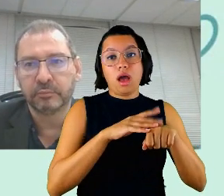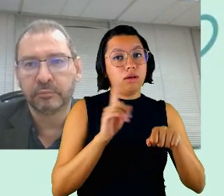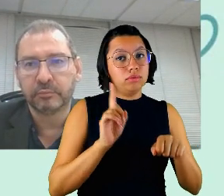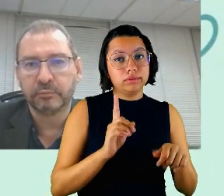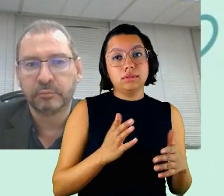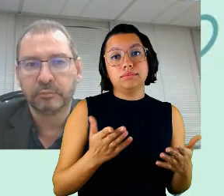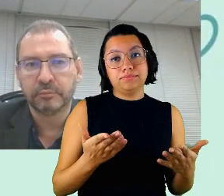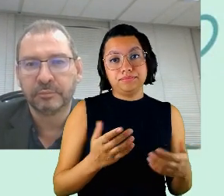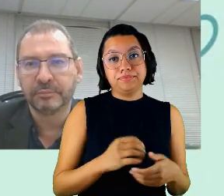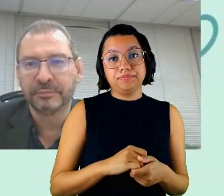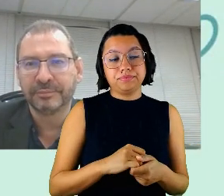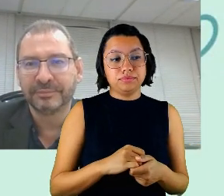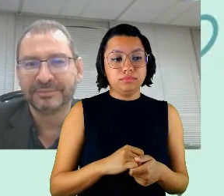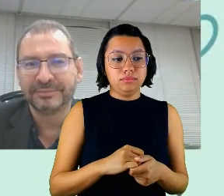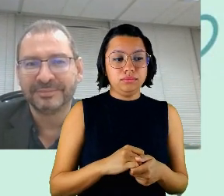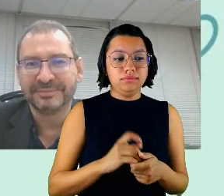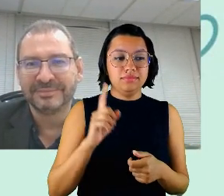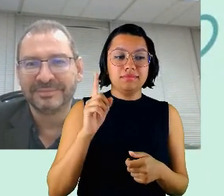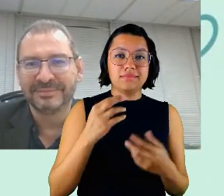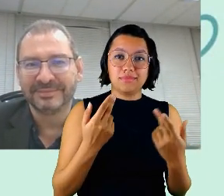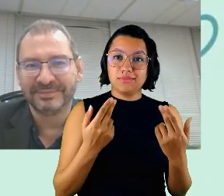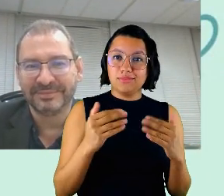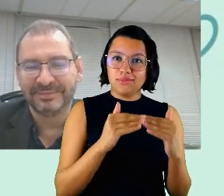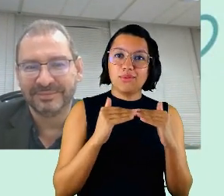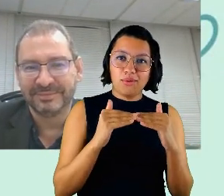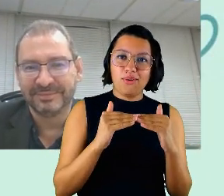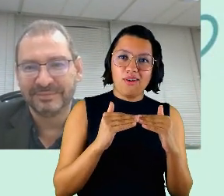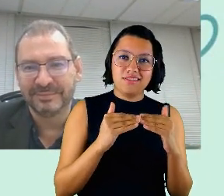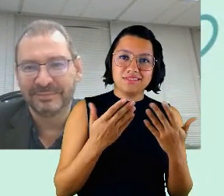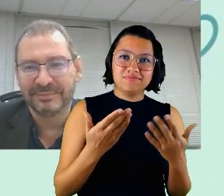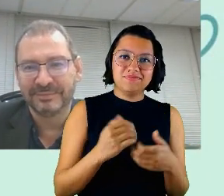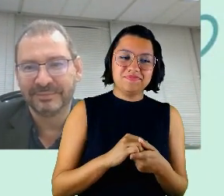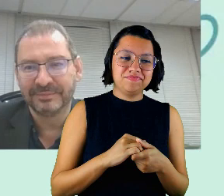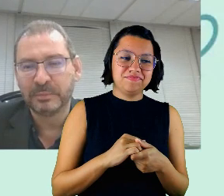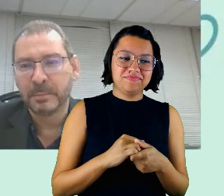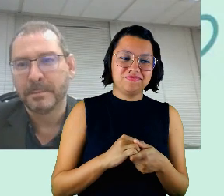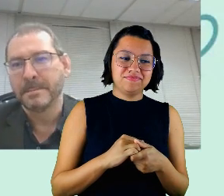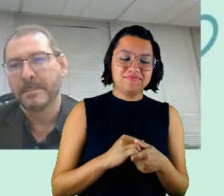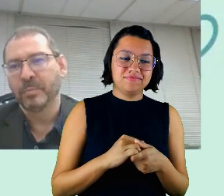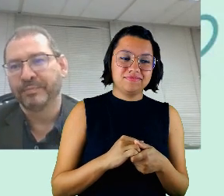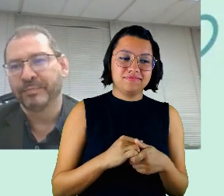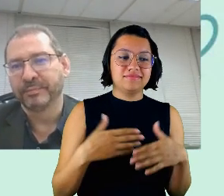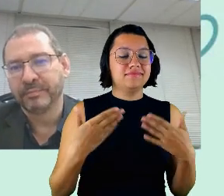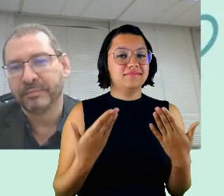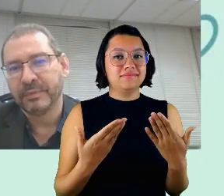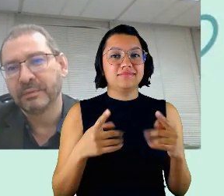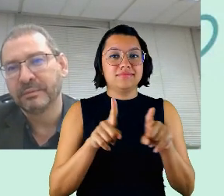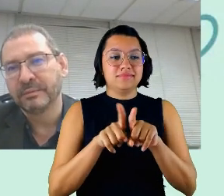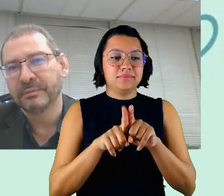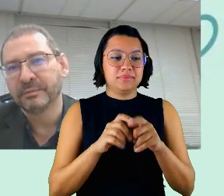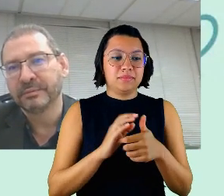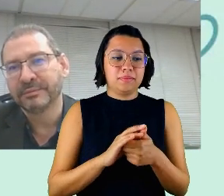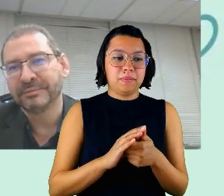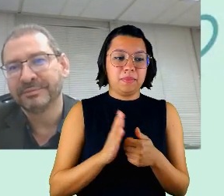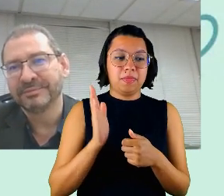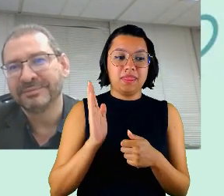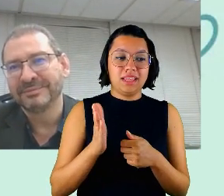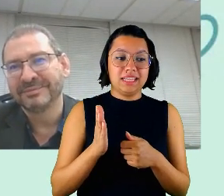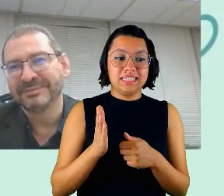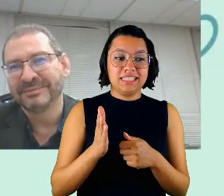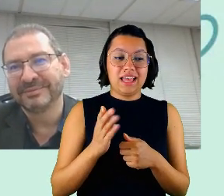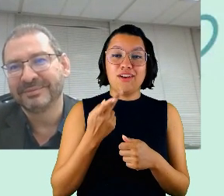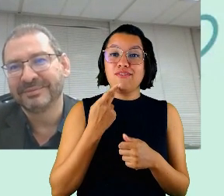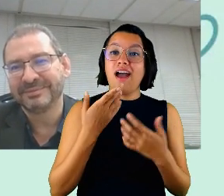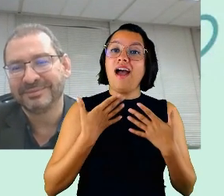não é doutora Renata isso bom bom então também já por falar em descanso né já